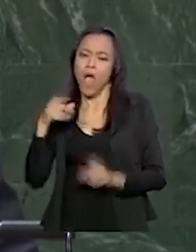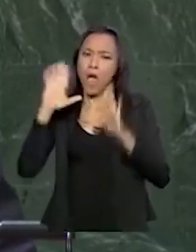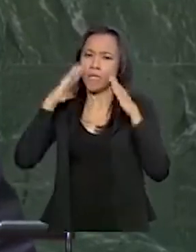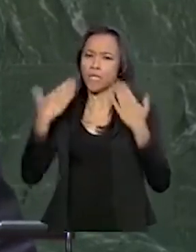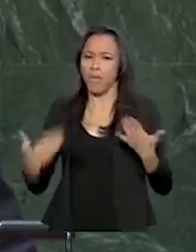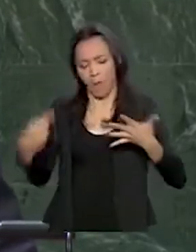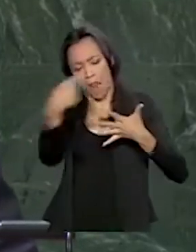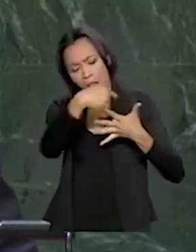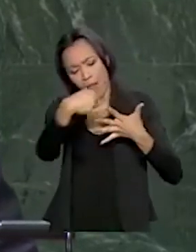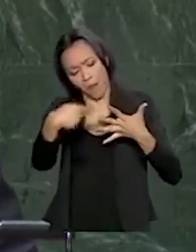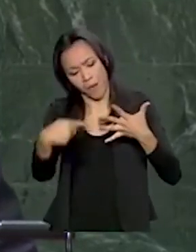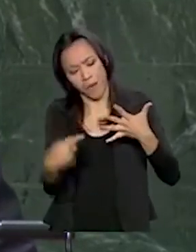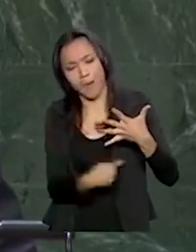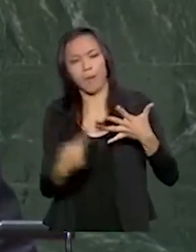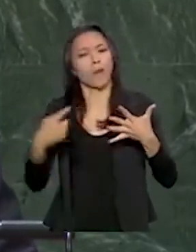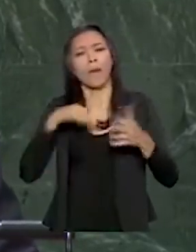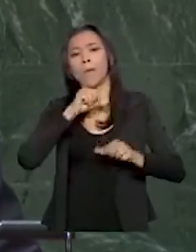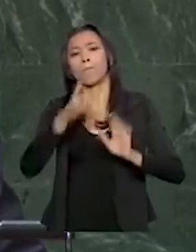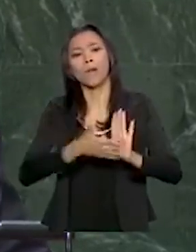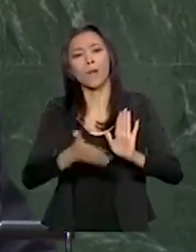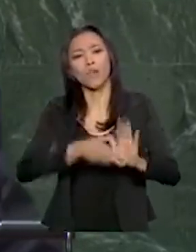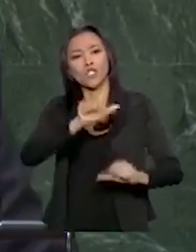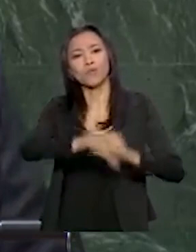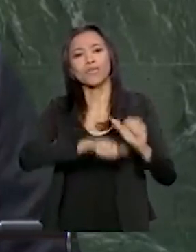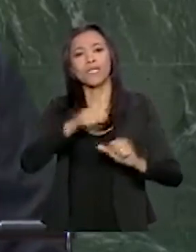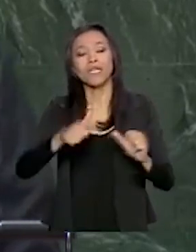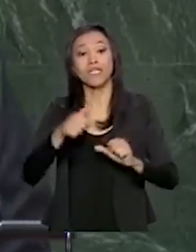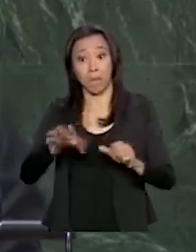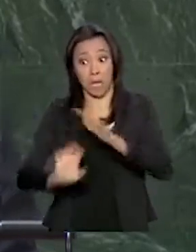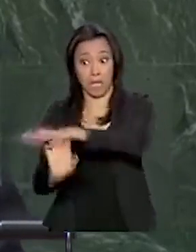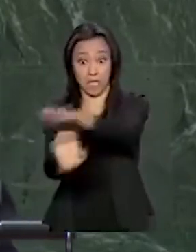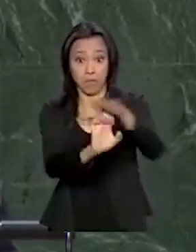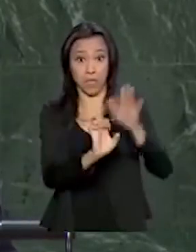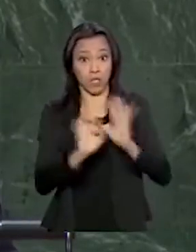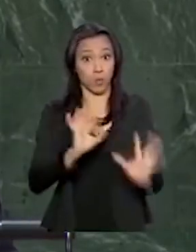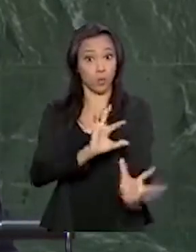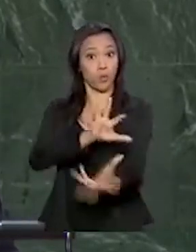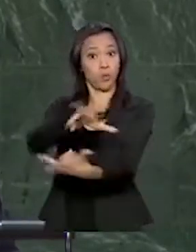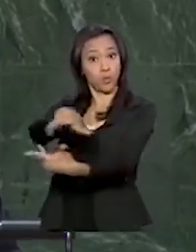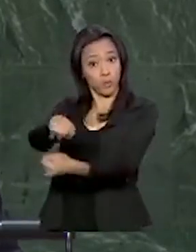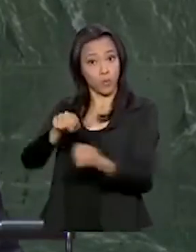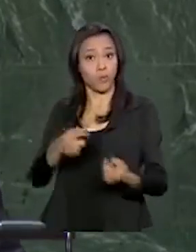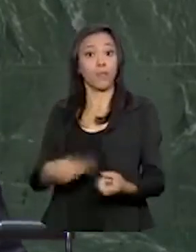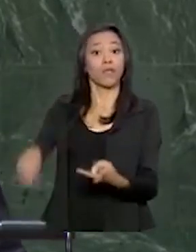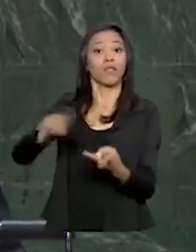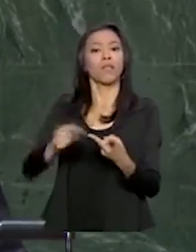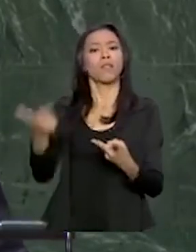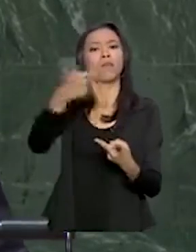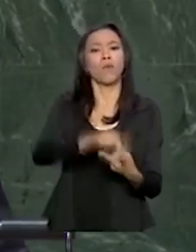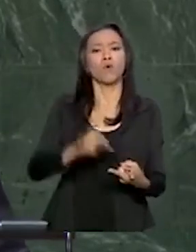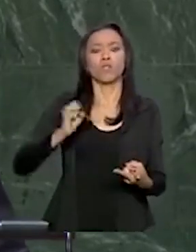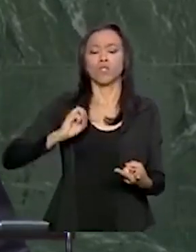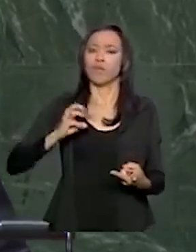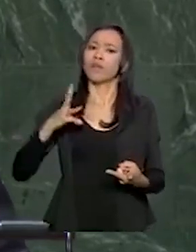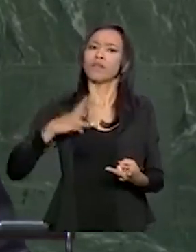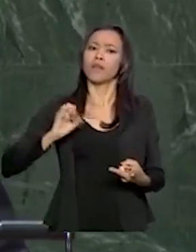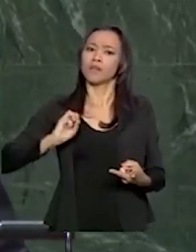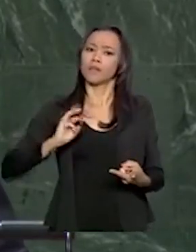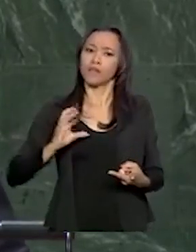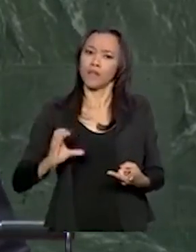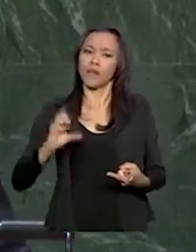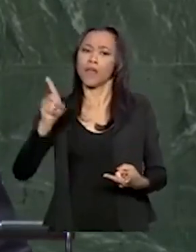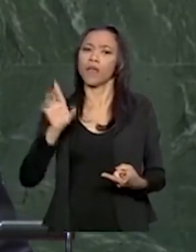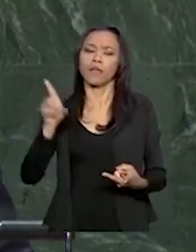reformas para investidores de todo o mundo. Em março, visitamos Washington, onde lançamos uma